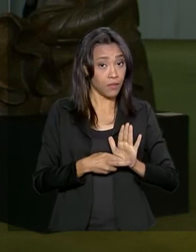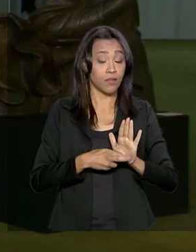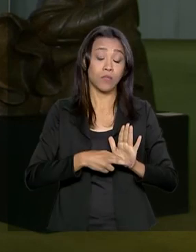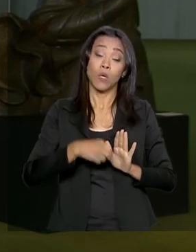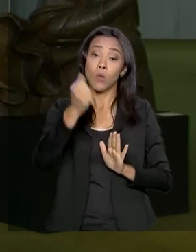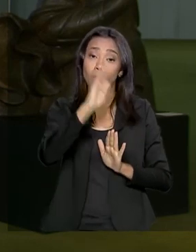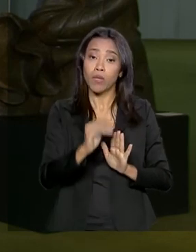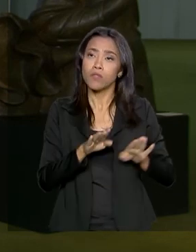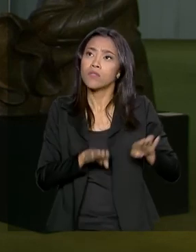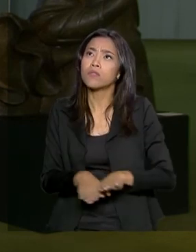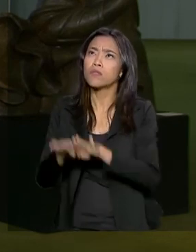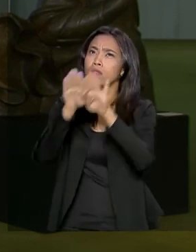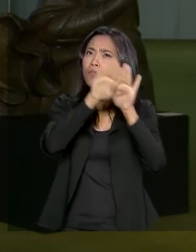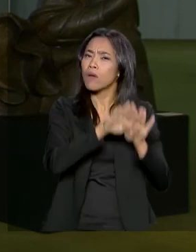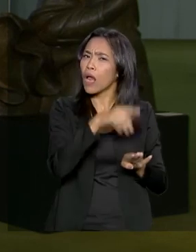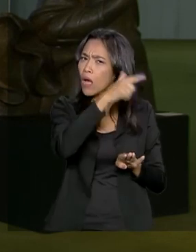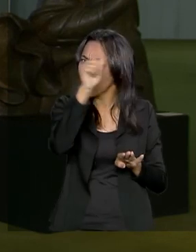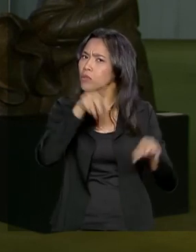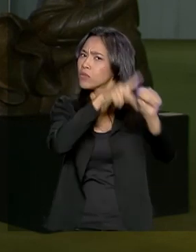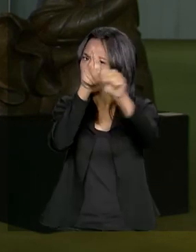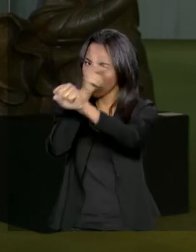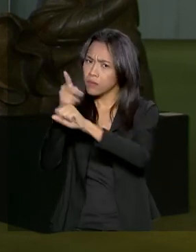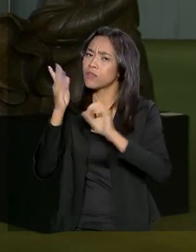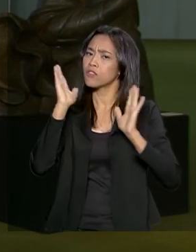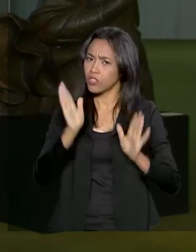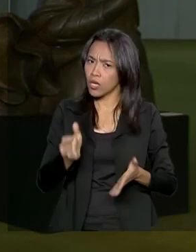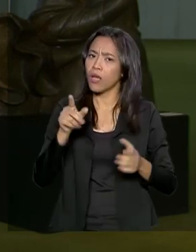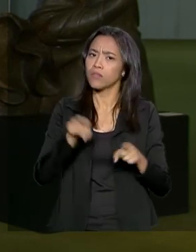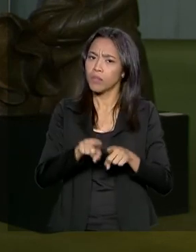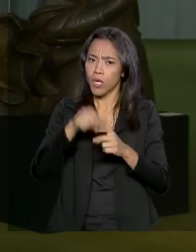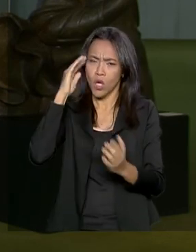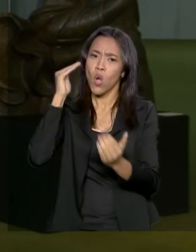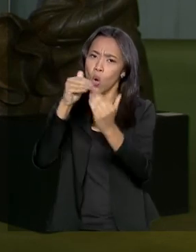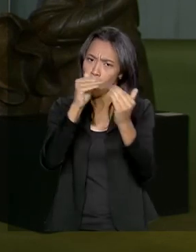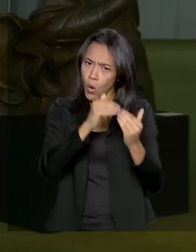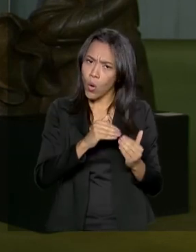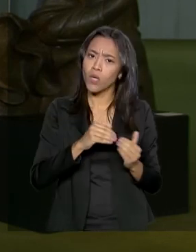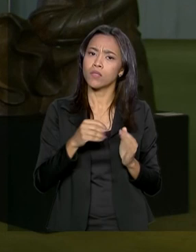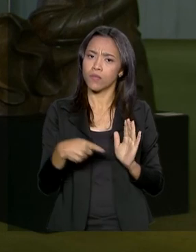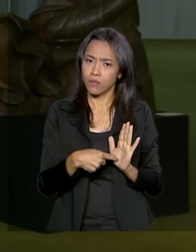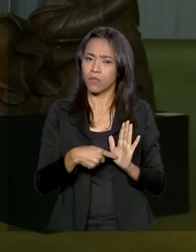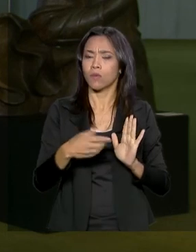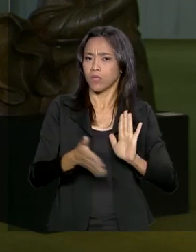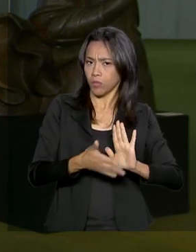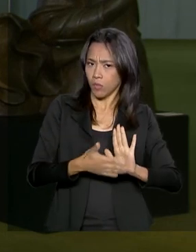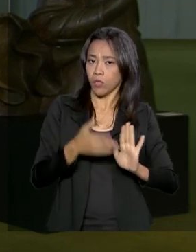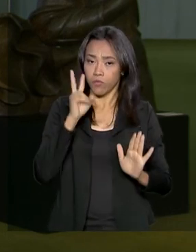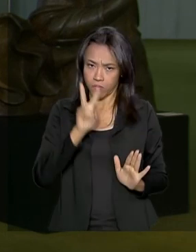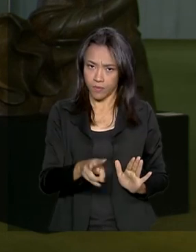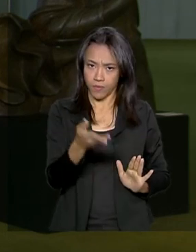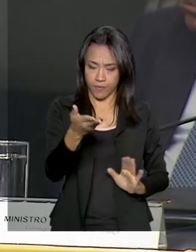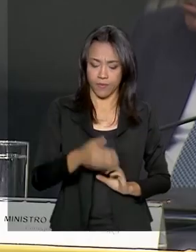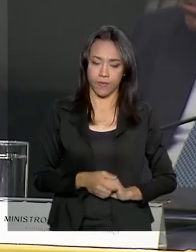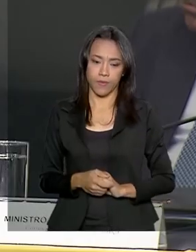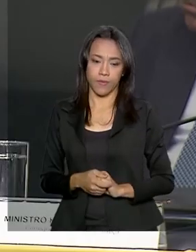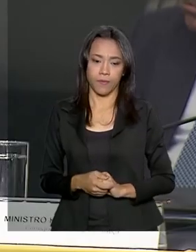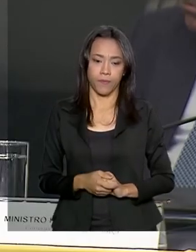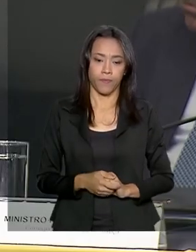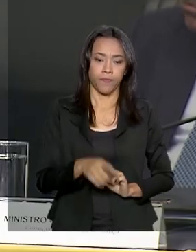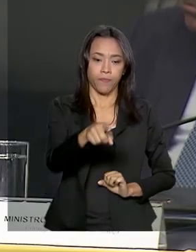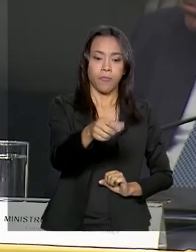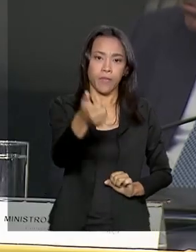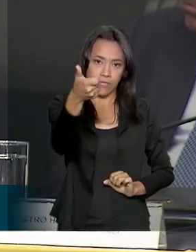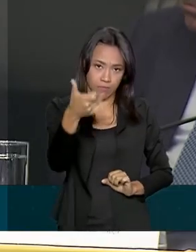a outros países que já adotaram essas medidas, outros países já desenvolvidos. Vamos conferir o que ele falou. Em vez de